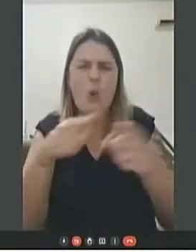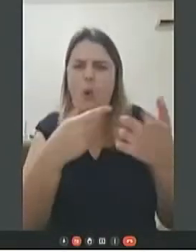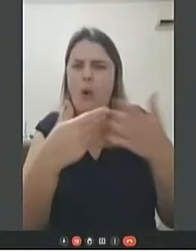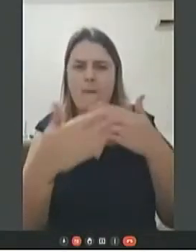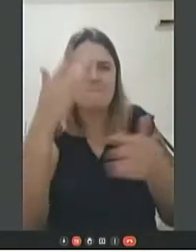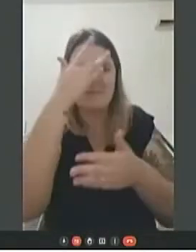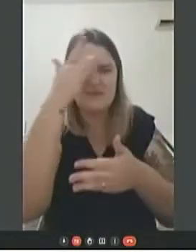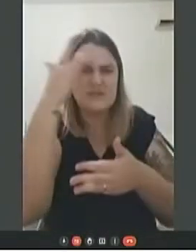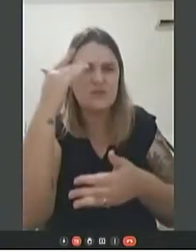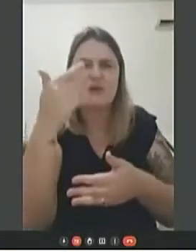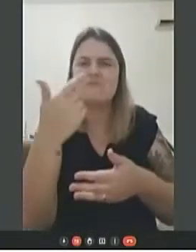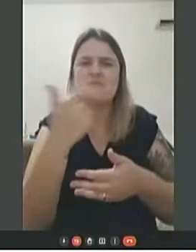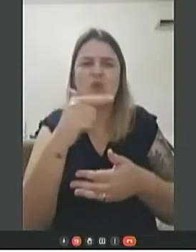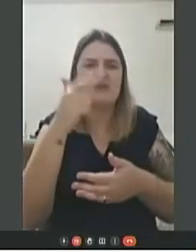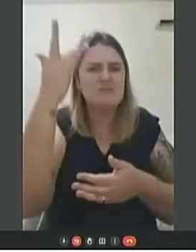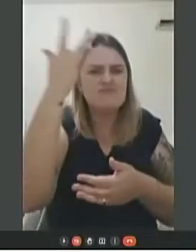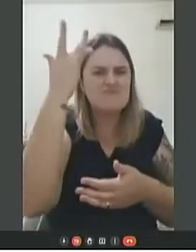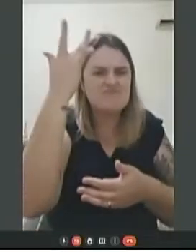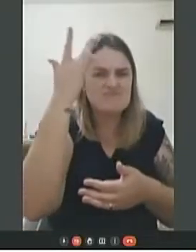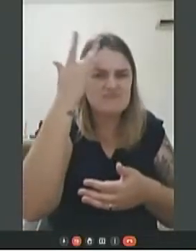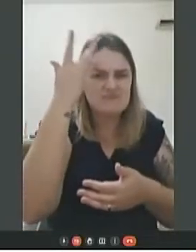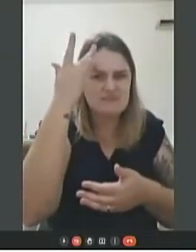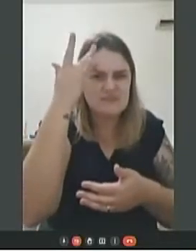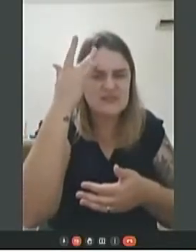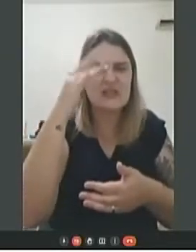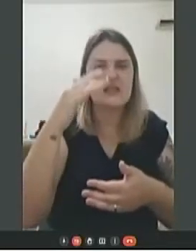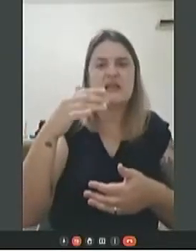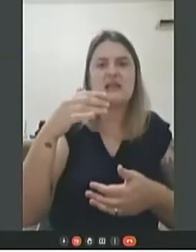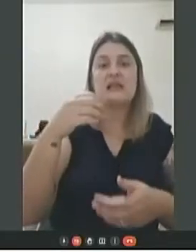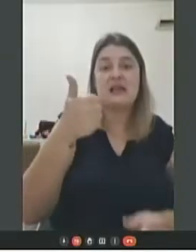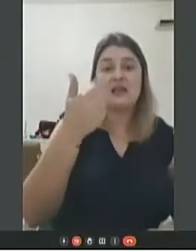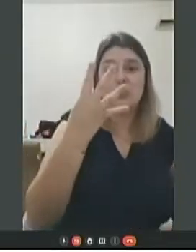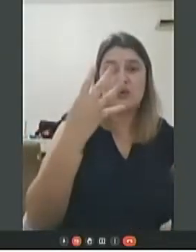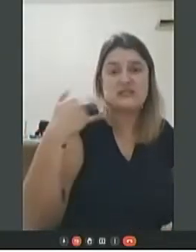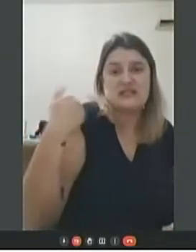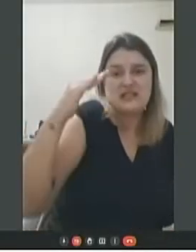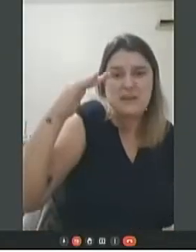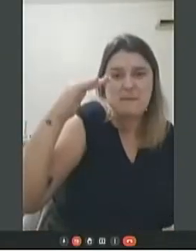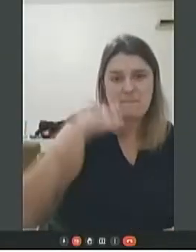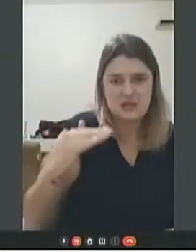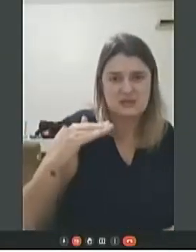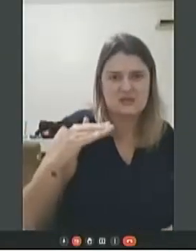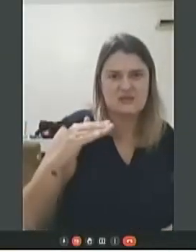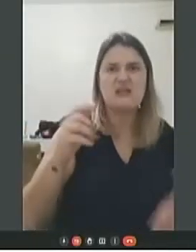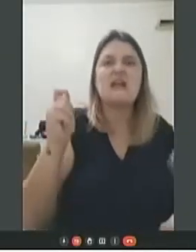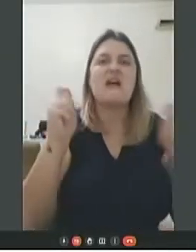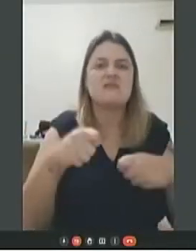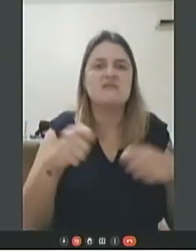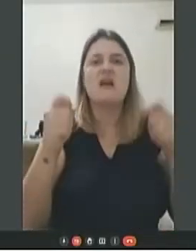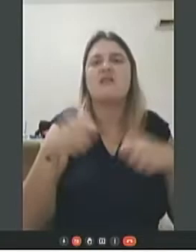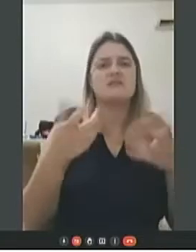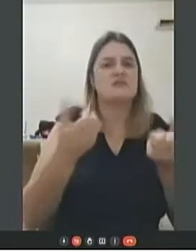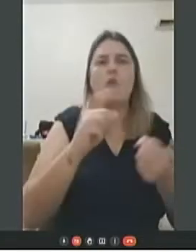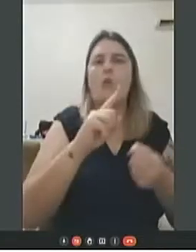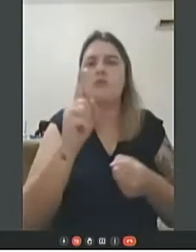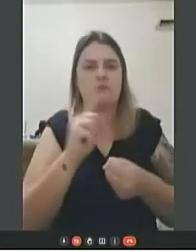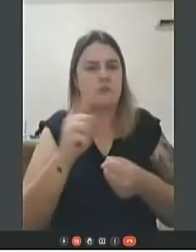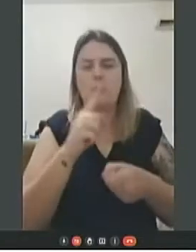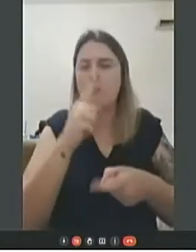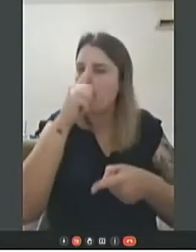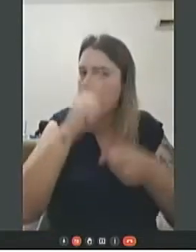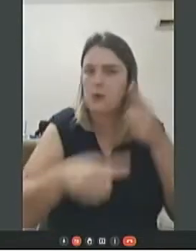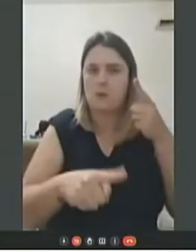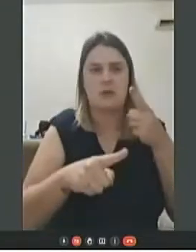possa responder por si. menores de 14 anos, com consentimento ou sem consentimento, mas também